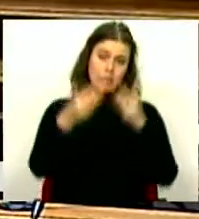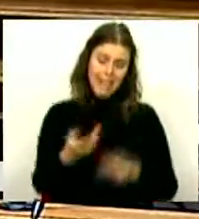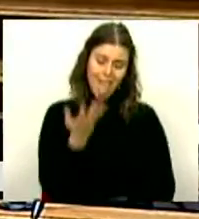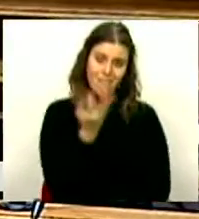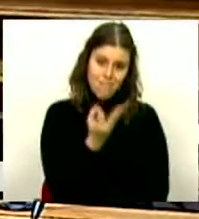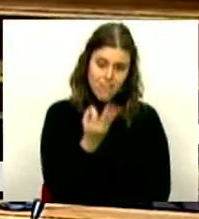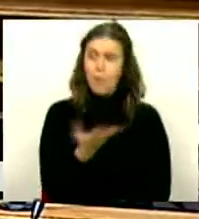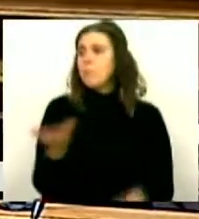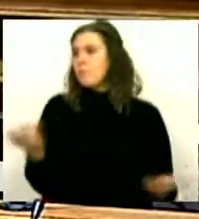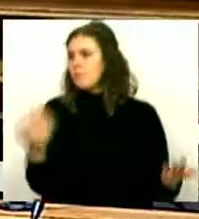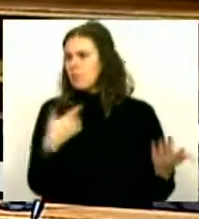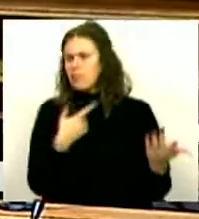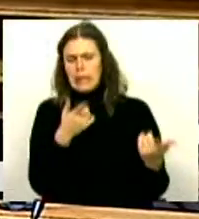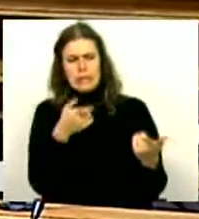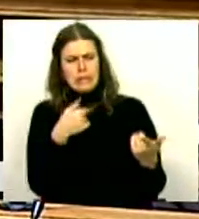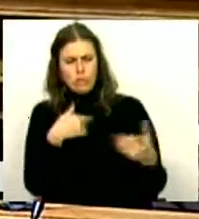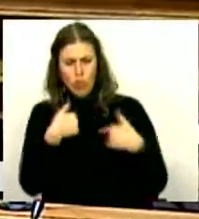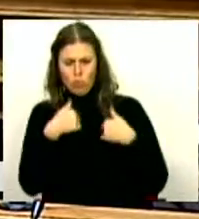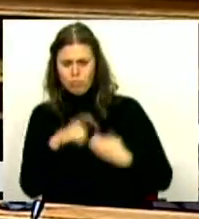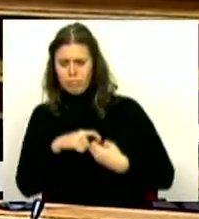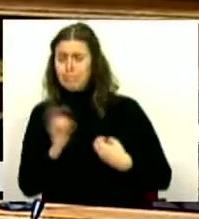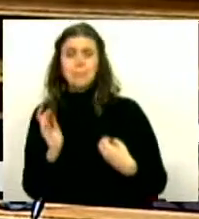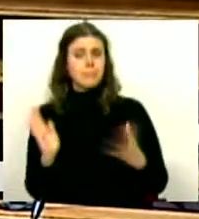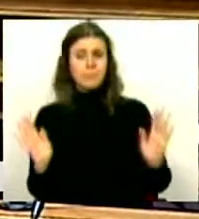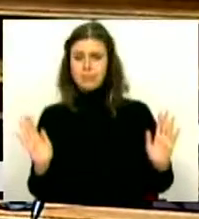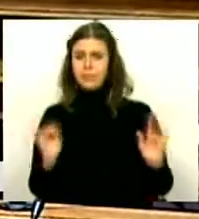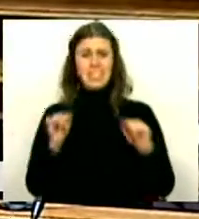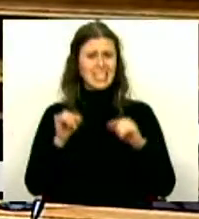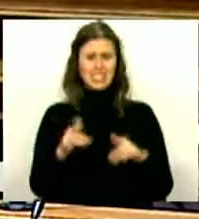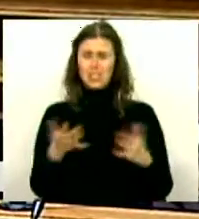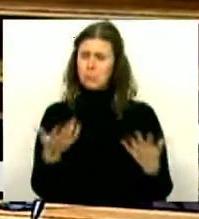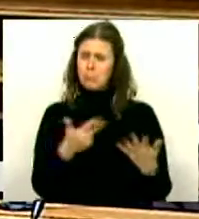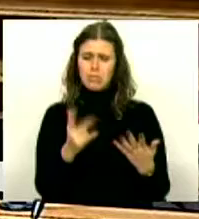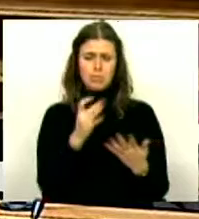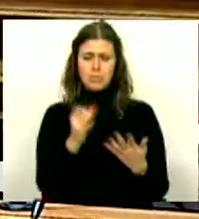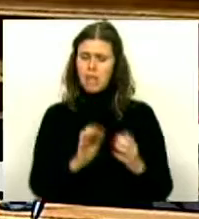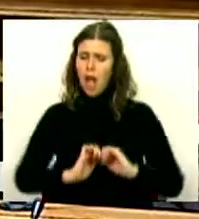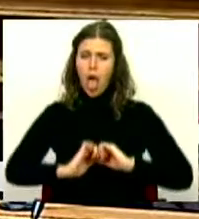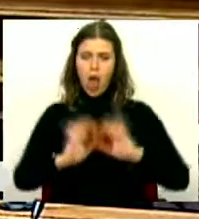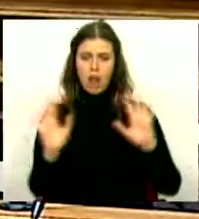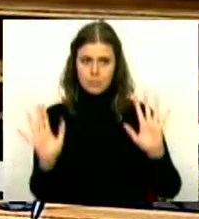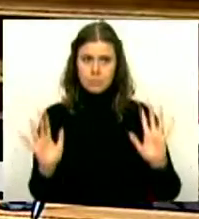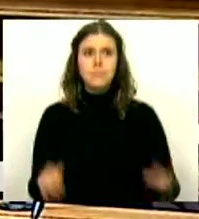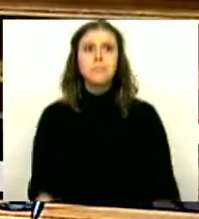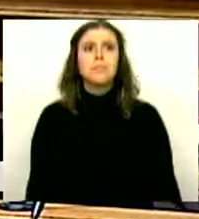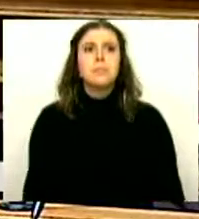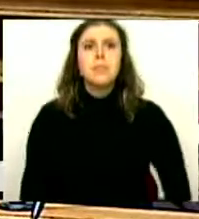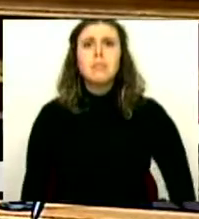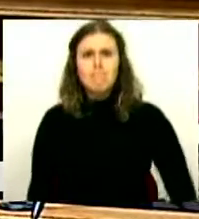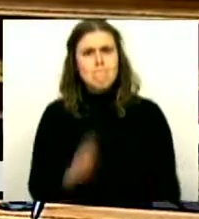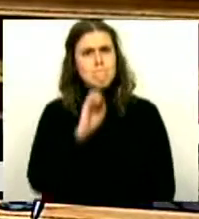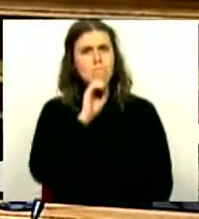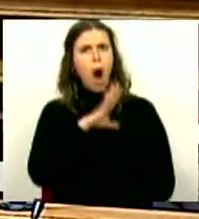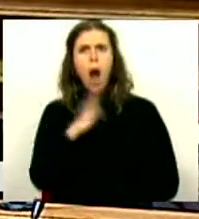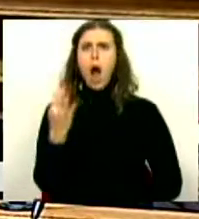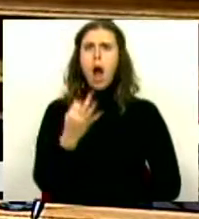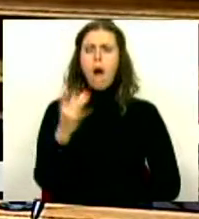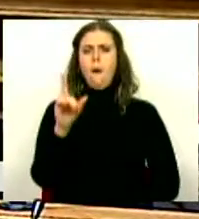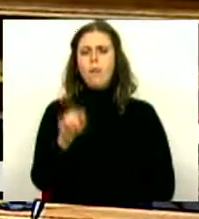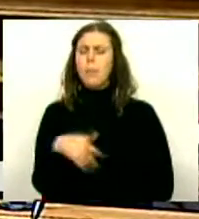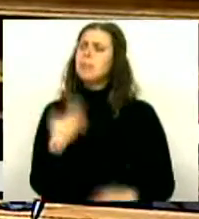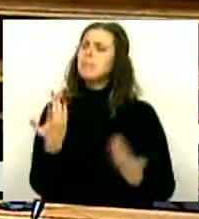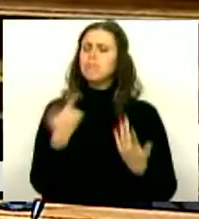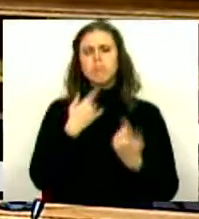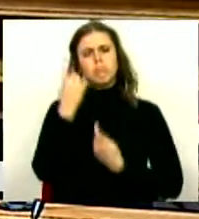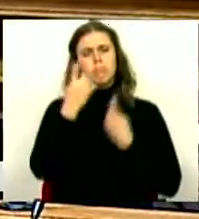Ora, para mostrengos não contem connosco. Esse ponto é completamente claro. Impressiona também que não se tenha